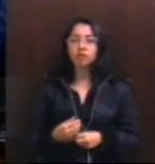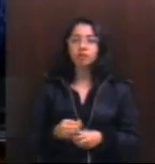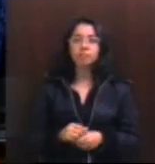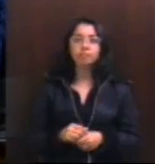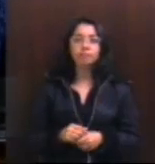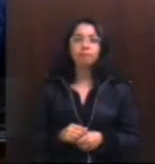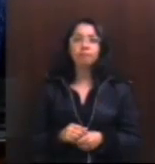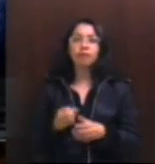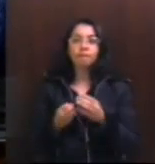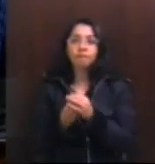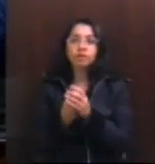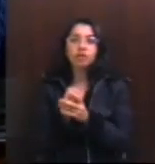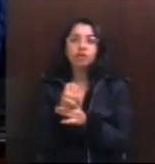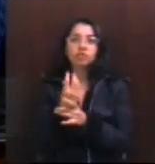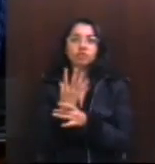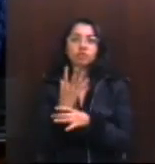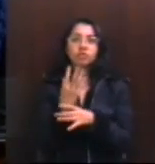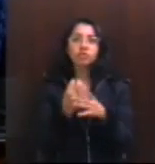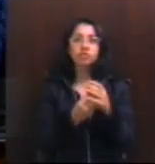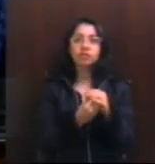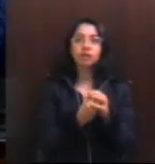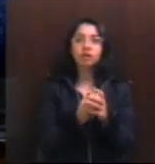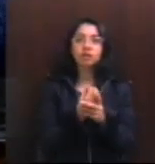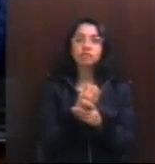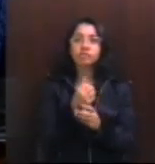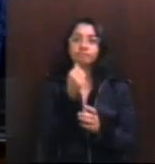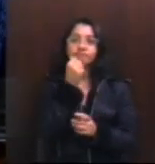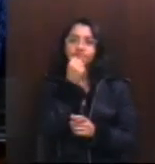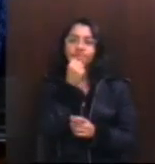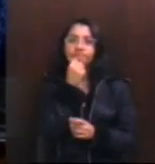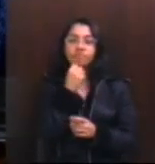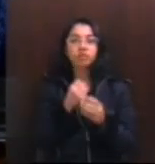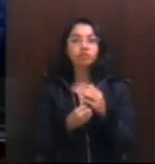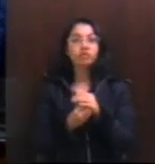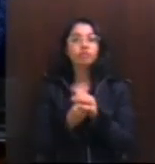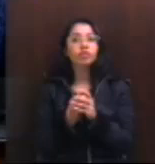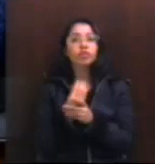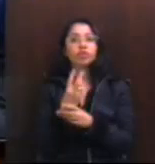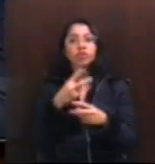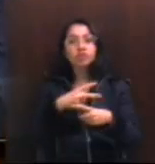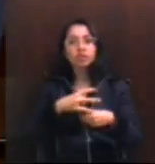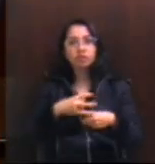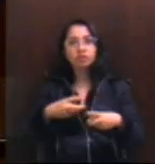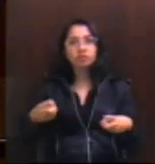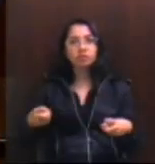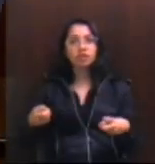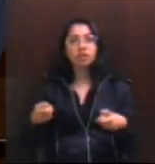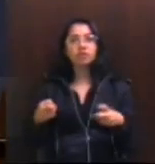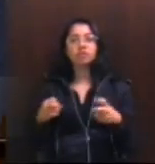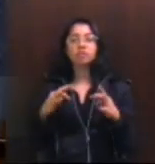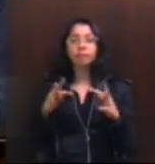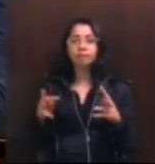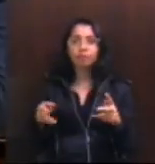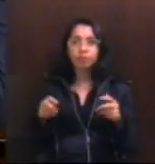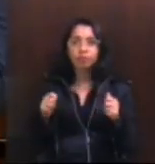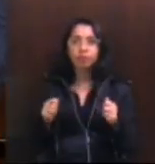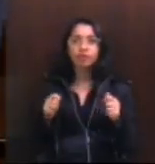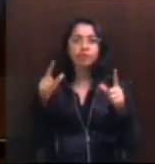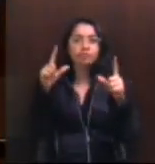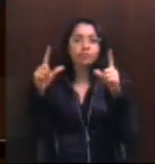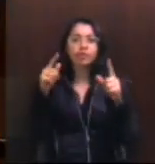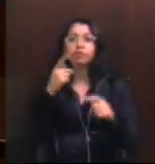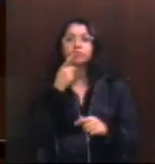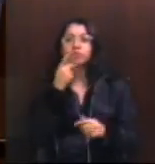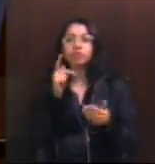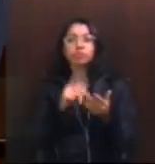aquelas flores que nascem por entre as pedras. Aquelas flores que vencem toda a mídia que diz uma verdade ordenada,